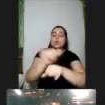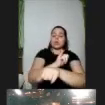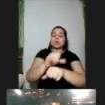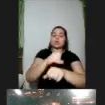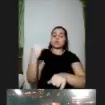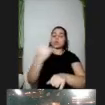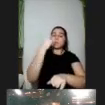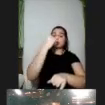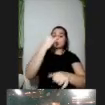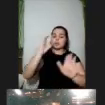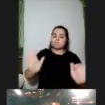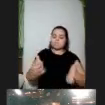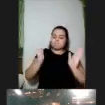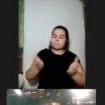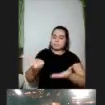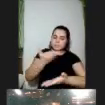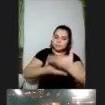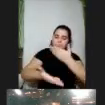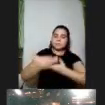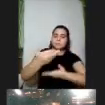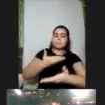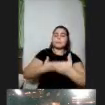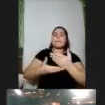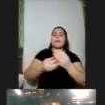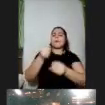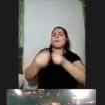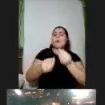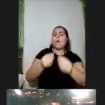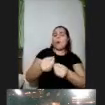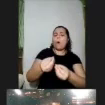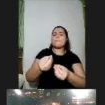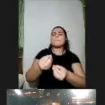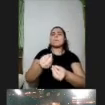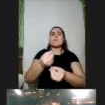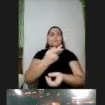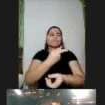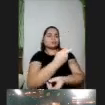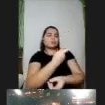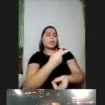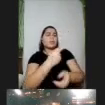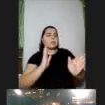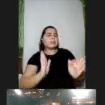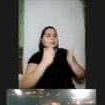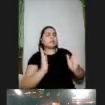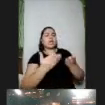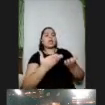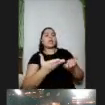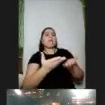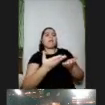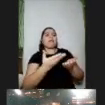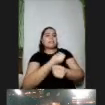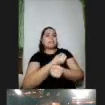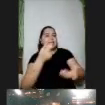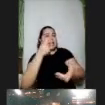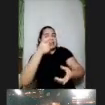engajamento a forma como o seu colega também te motiva também traz os interesses dele também constrói junto com você